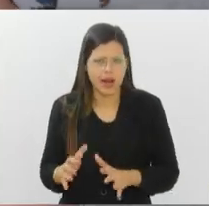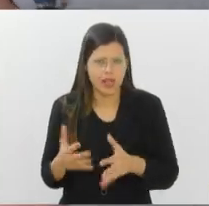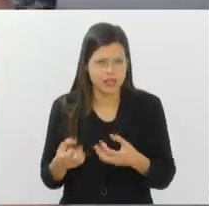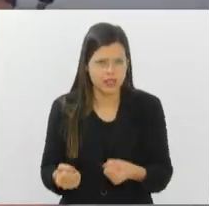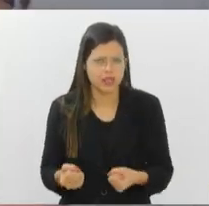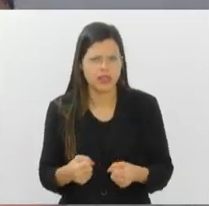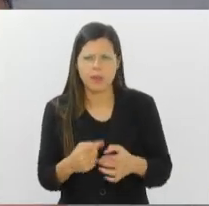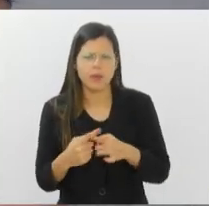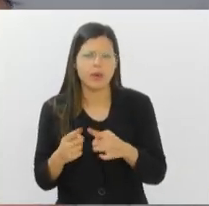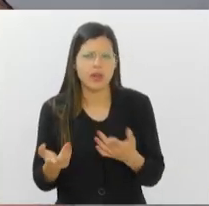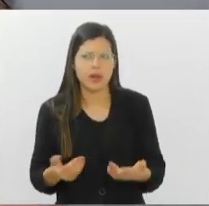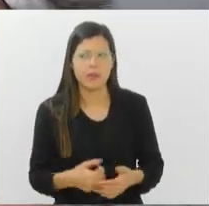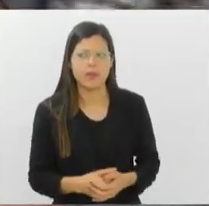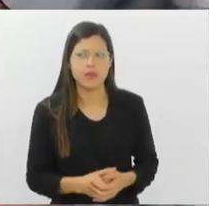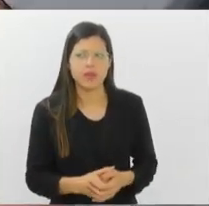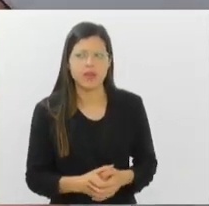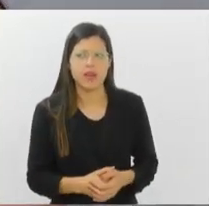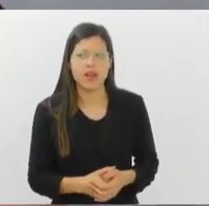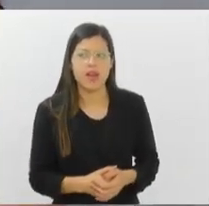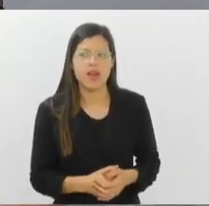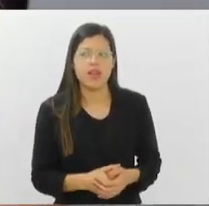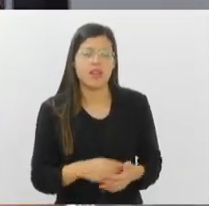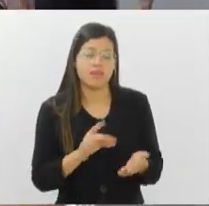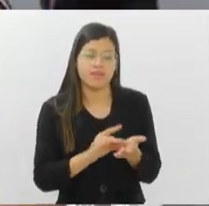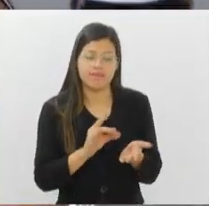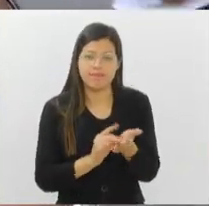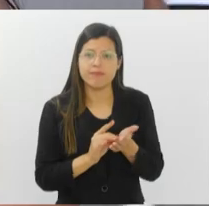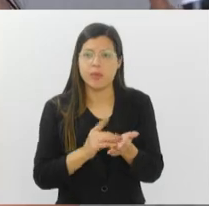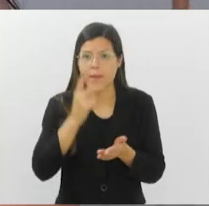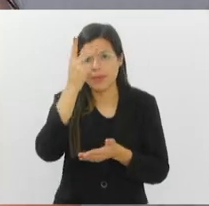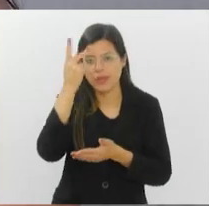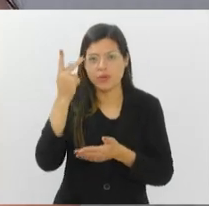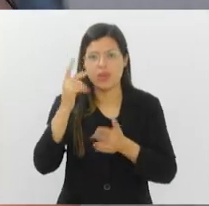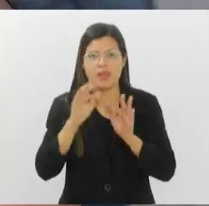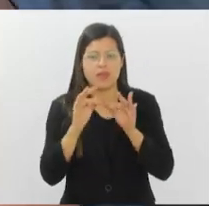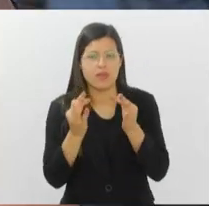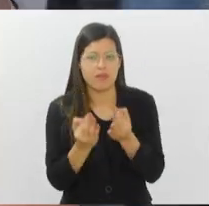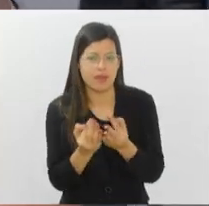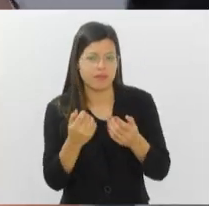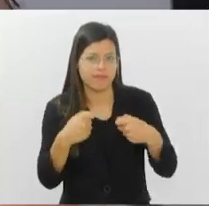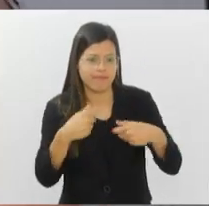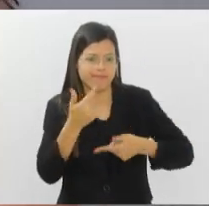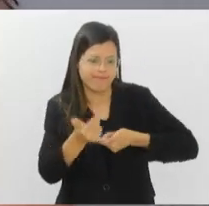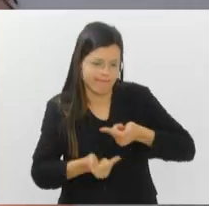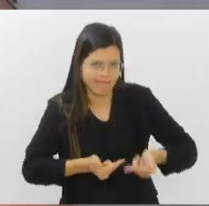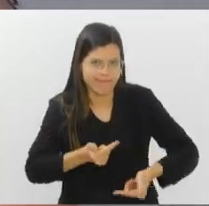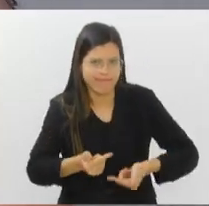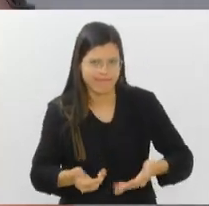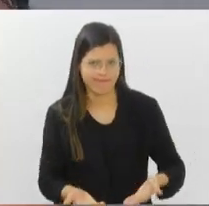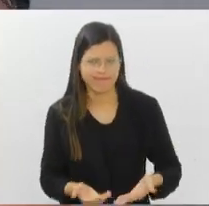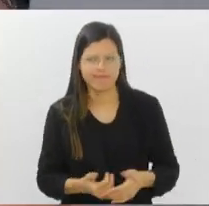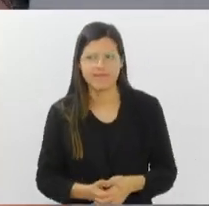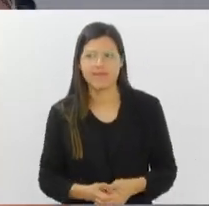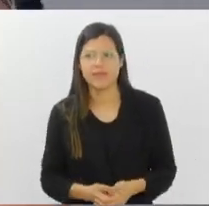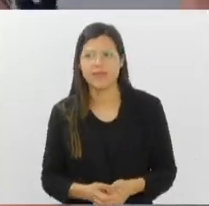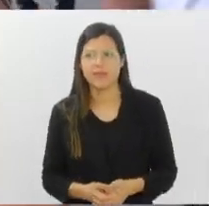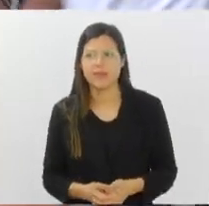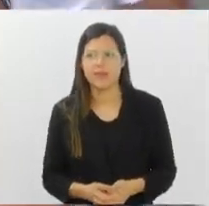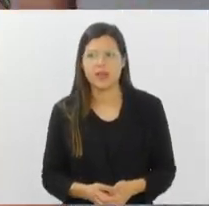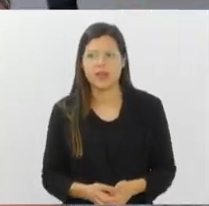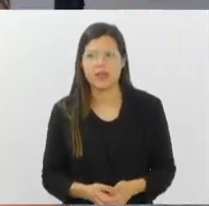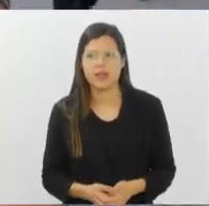alguém na família precisa trabalhar, né? E acaba que